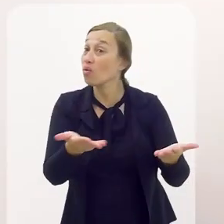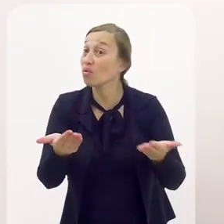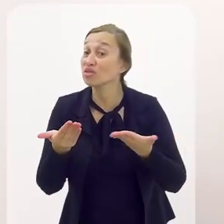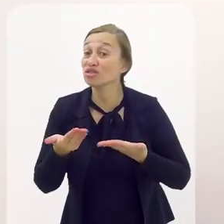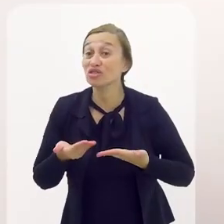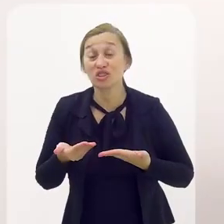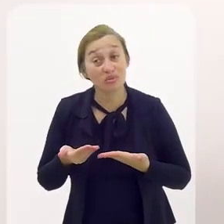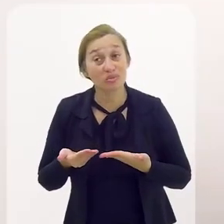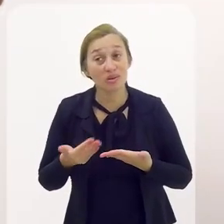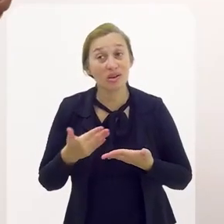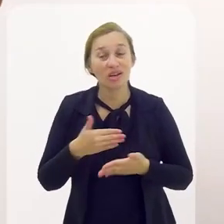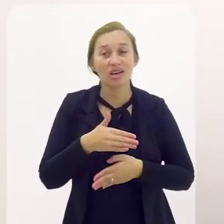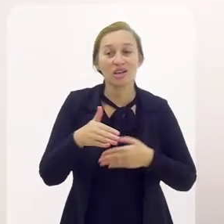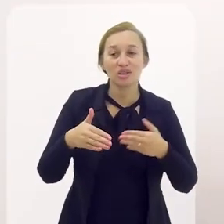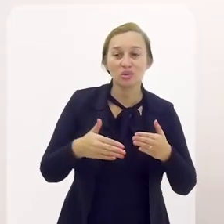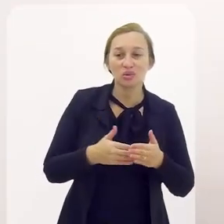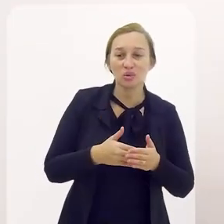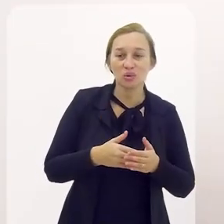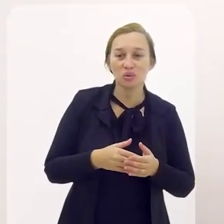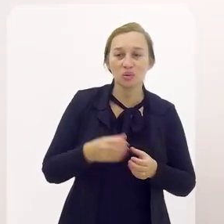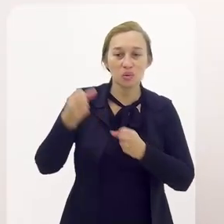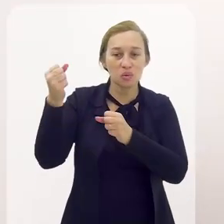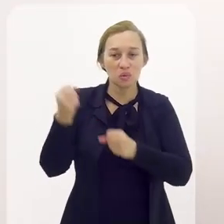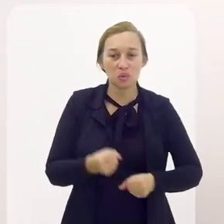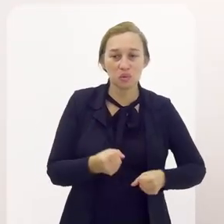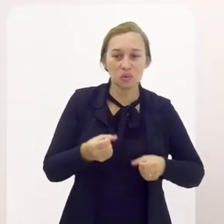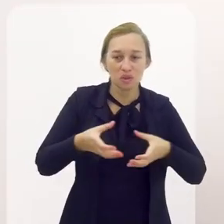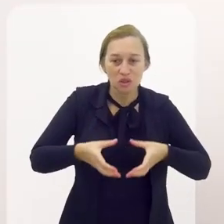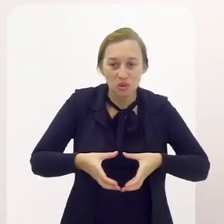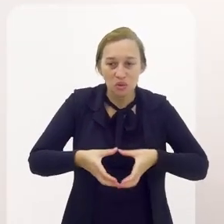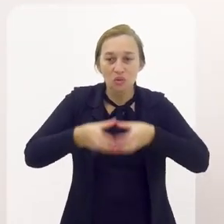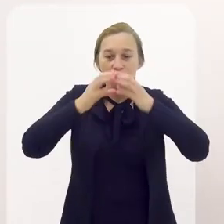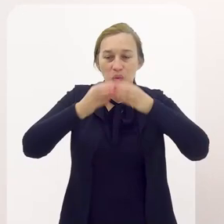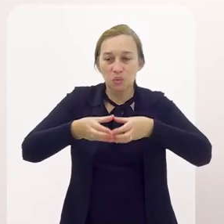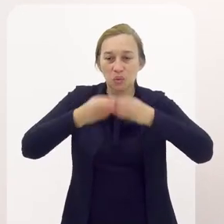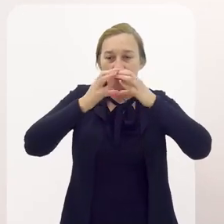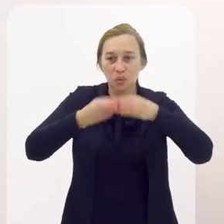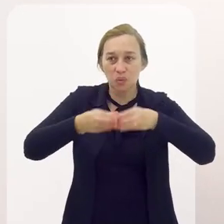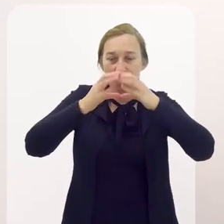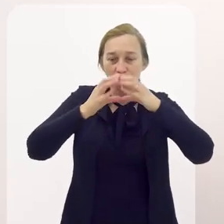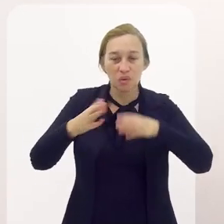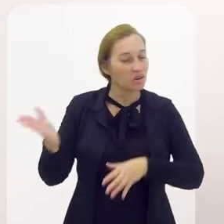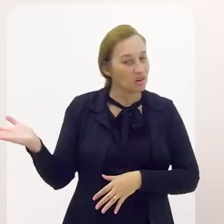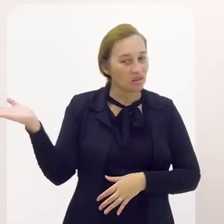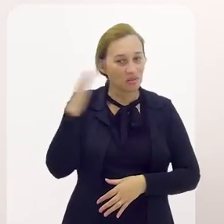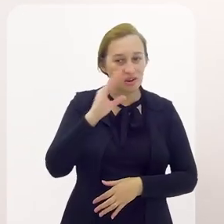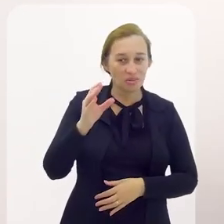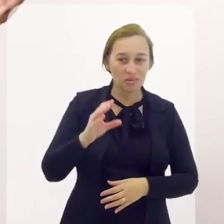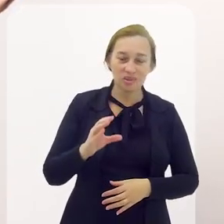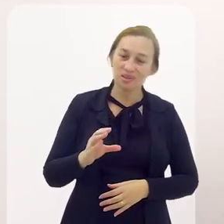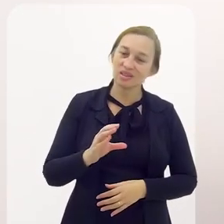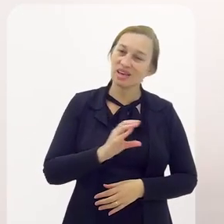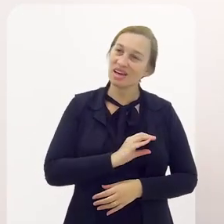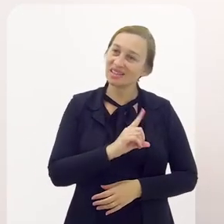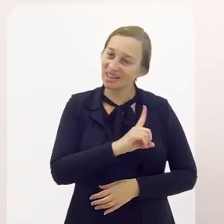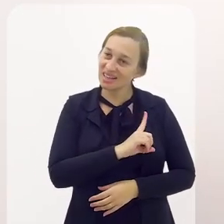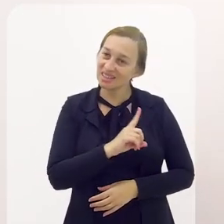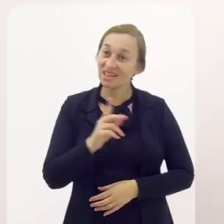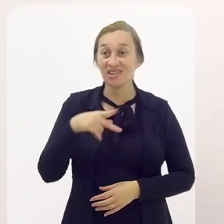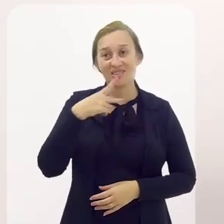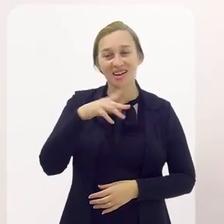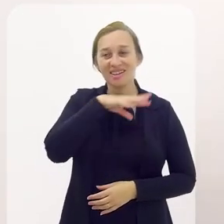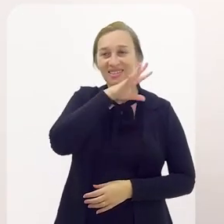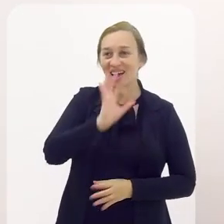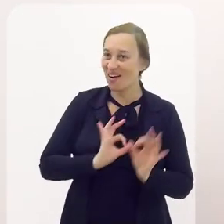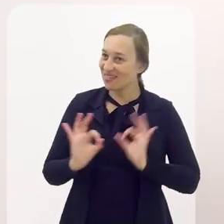E eu convoco nosso pessoal do xamanismo, da Pajelança. Gente, rumo a Caxias.